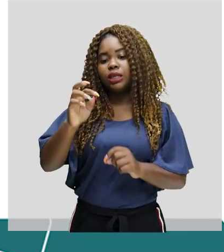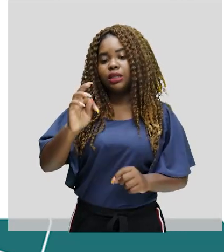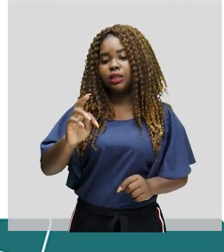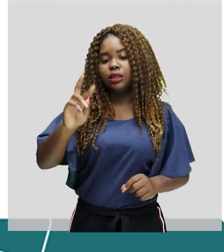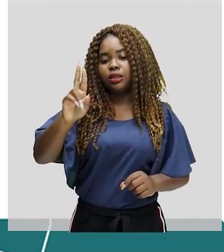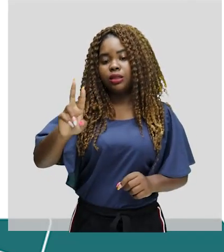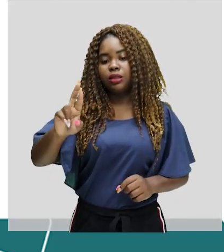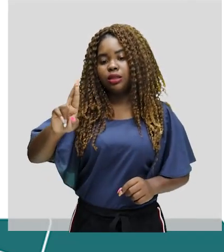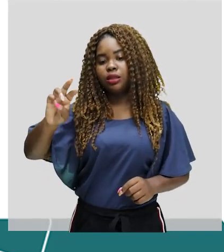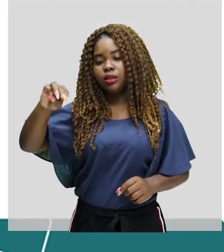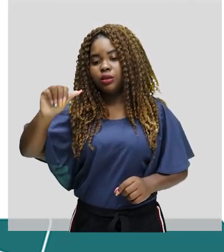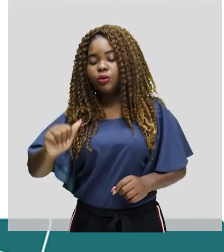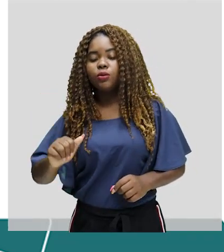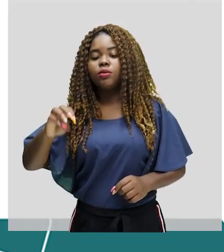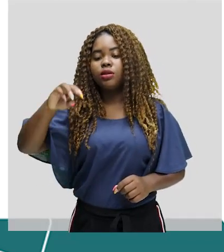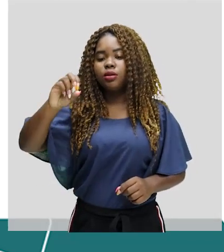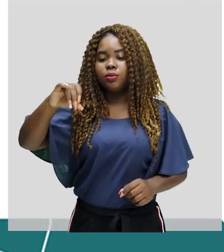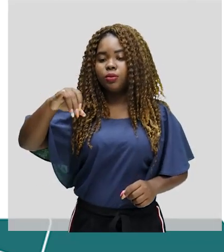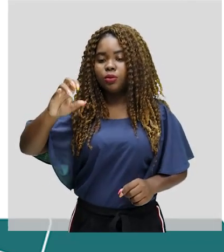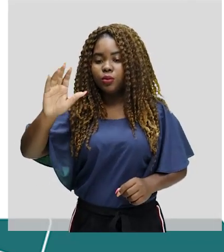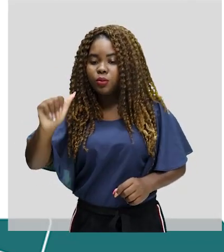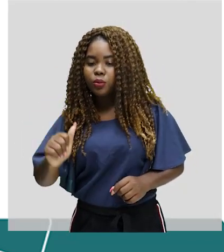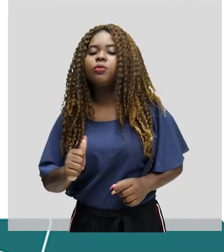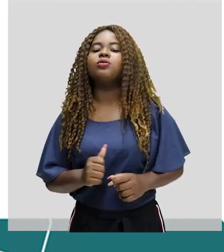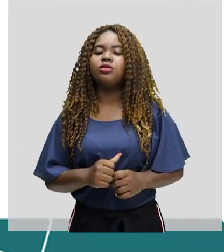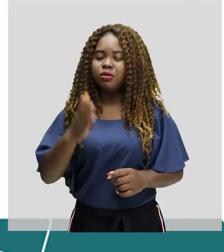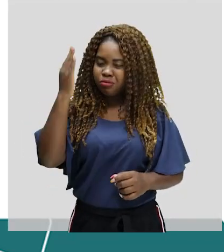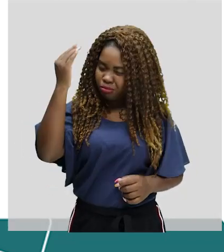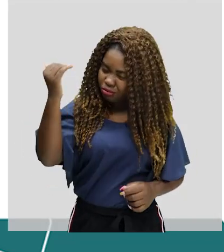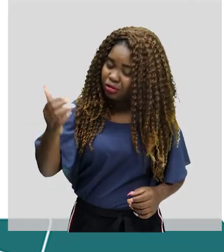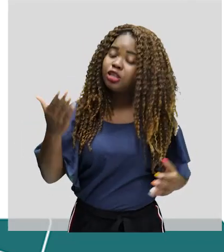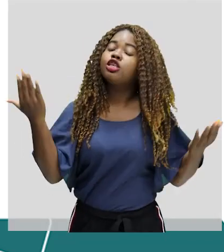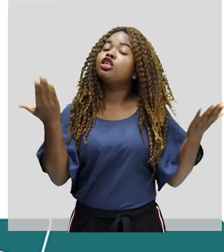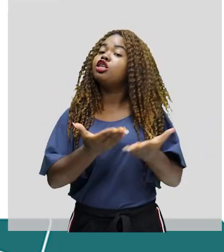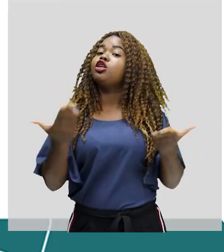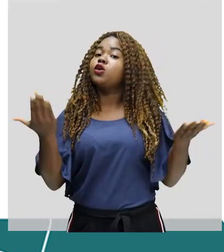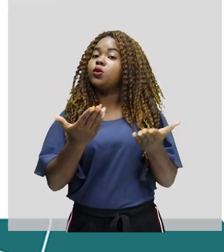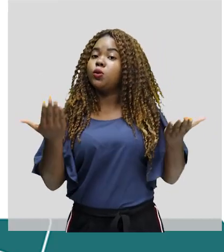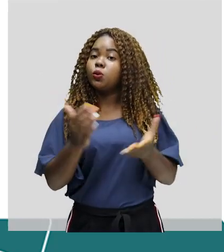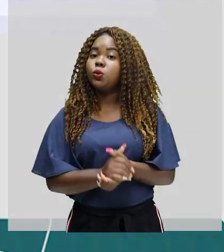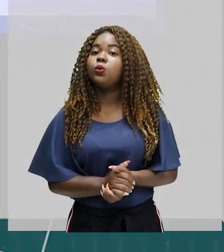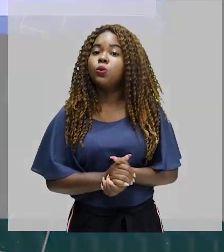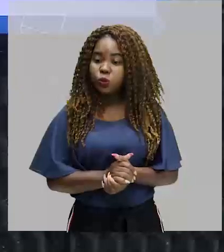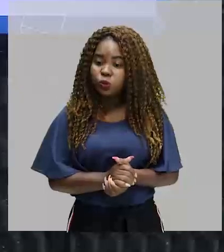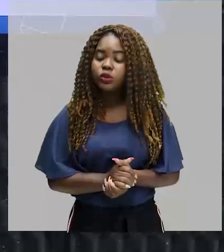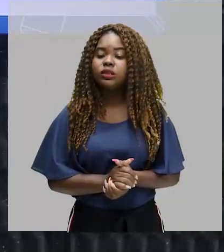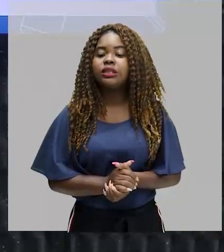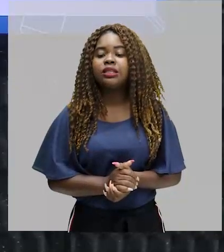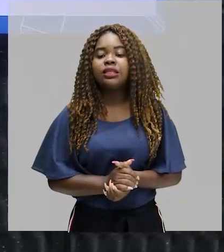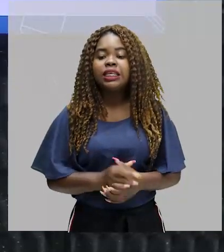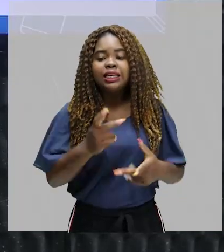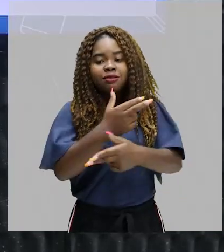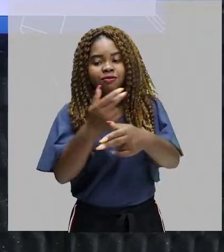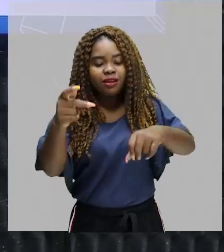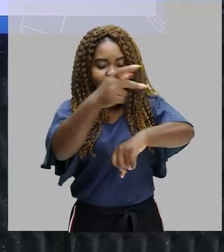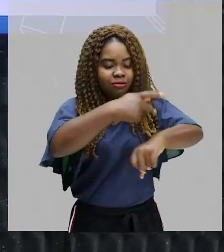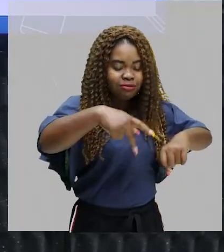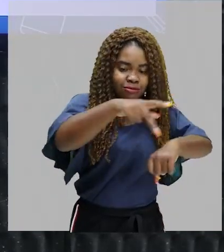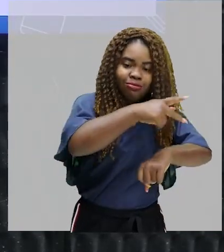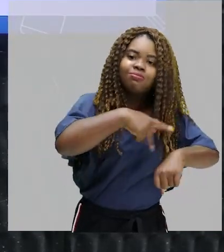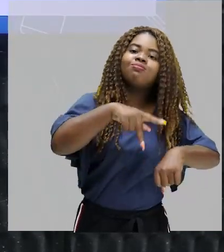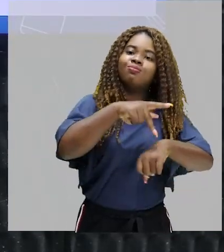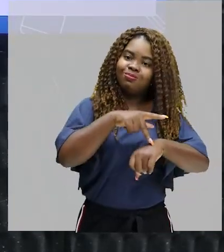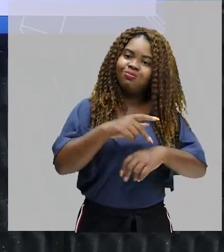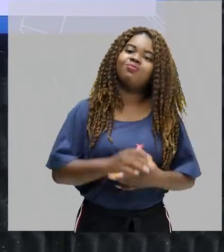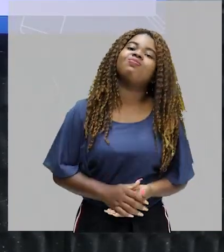hoje é publicada em mais de 40 países e traduzida em 14 idiomas. Certamente a Turma da Mônica acompanhou a infância de